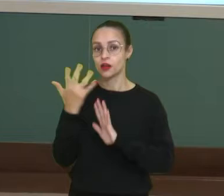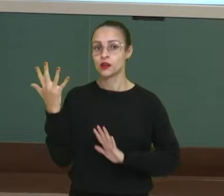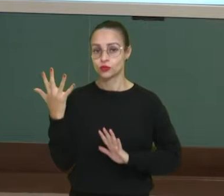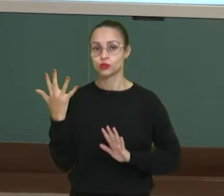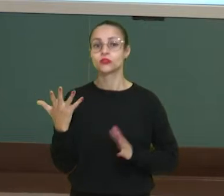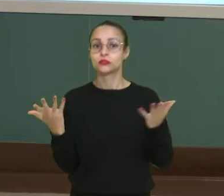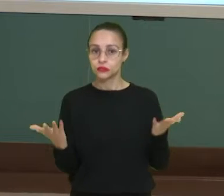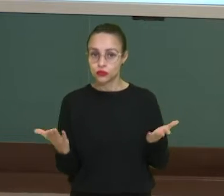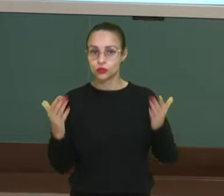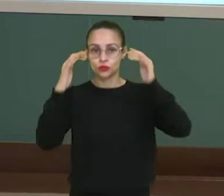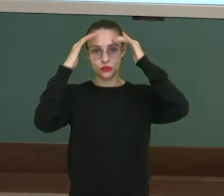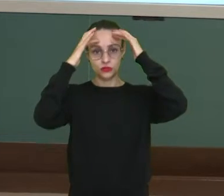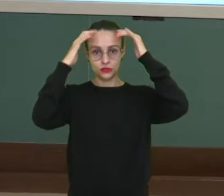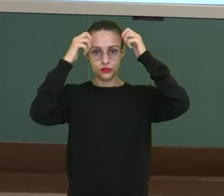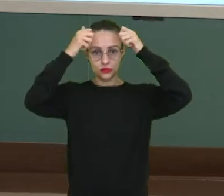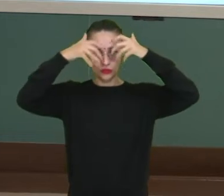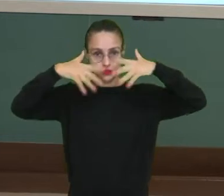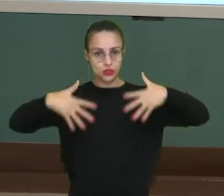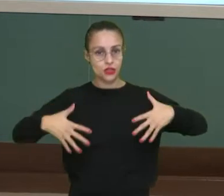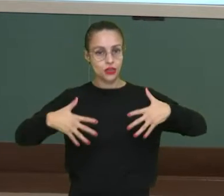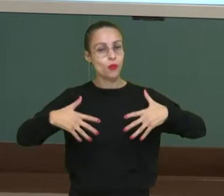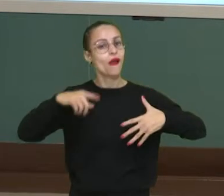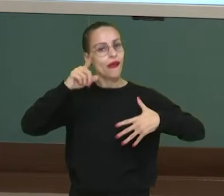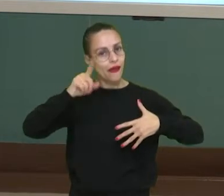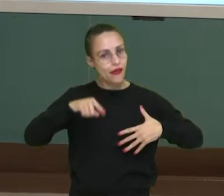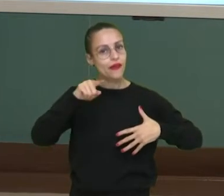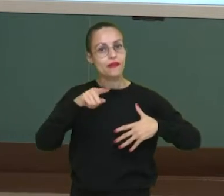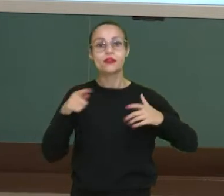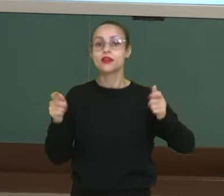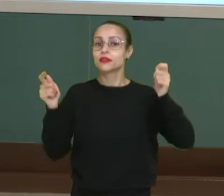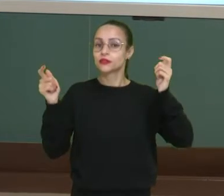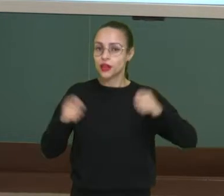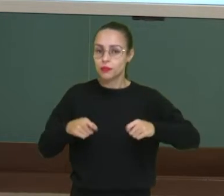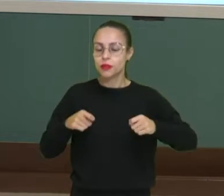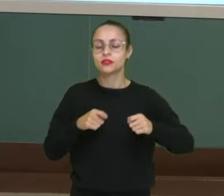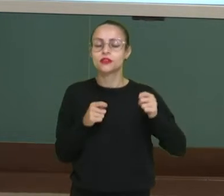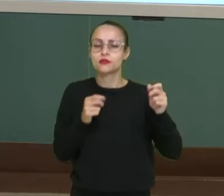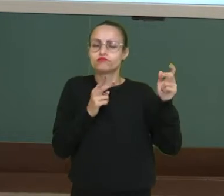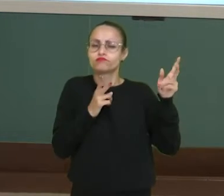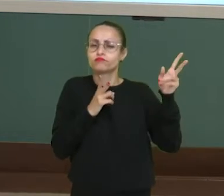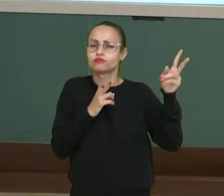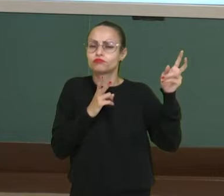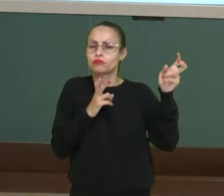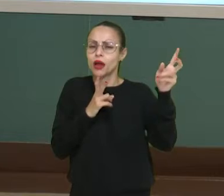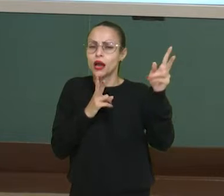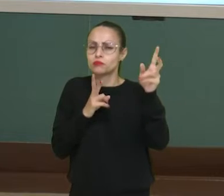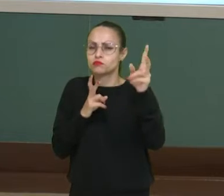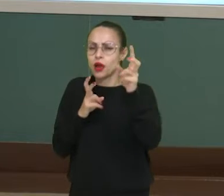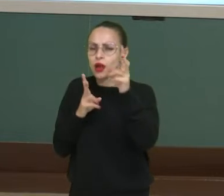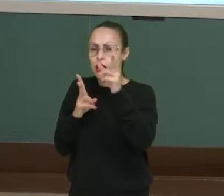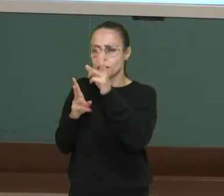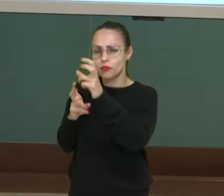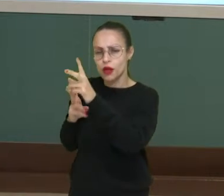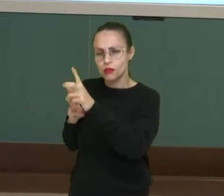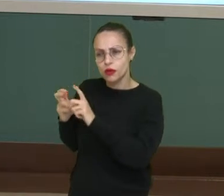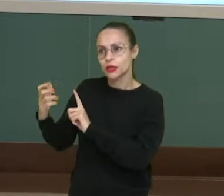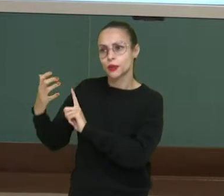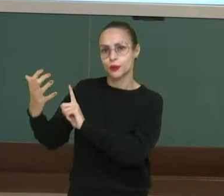sistema nervoso central tem essa capacidade de perceber esses estímulos,